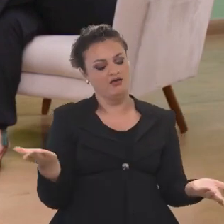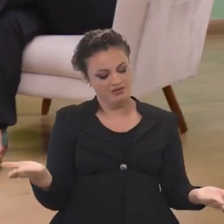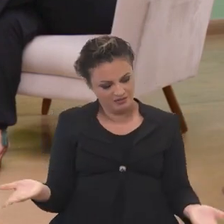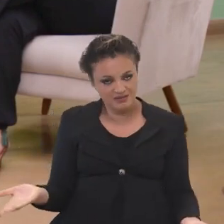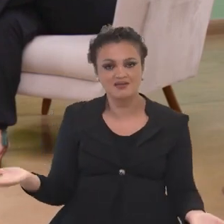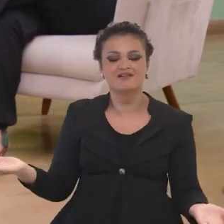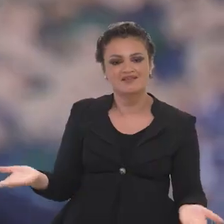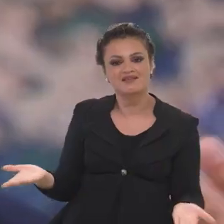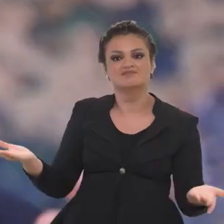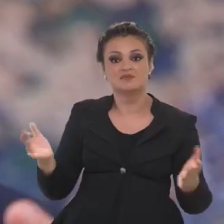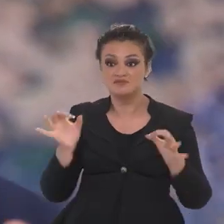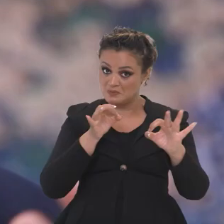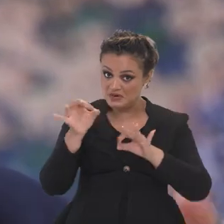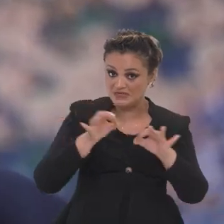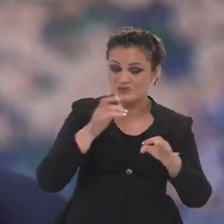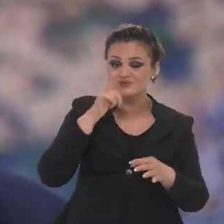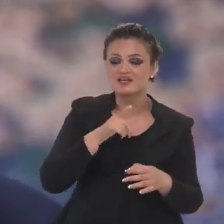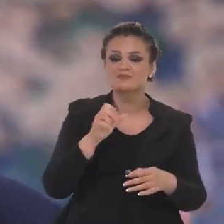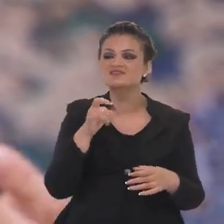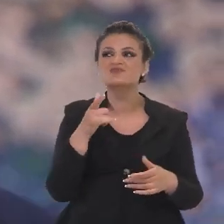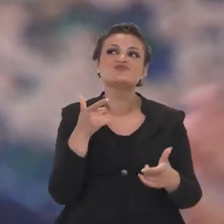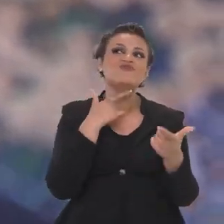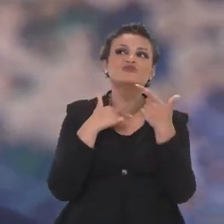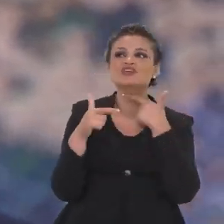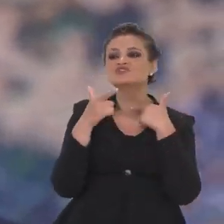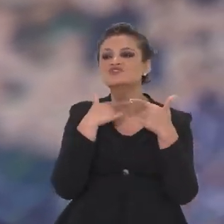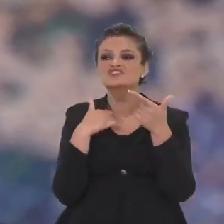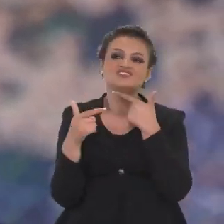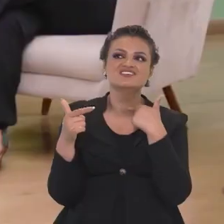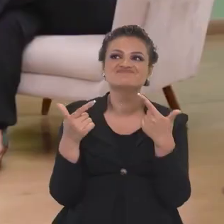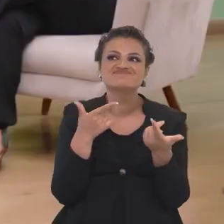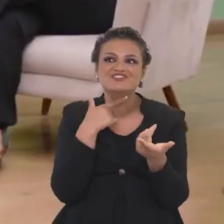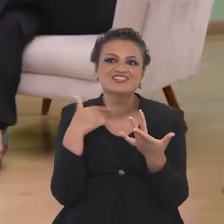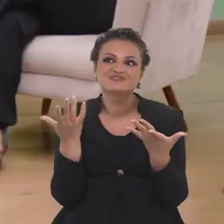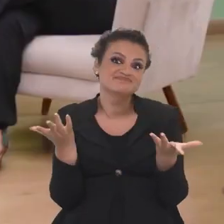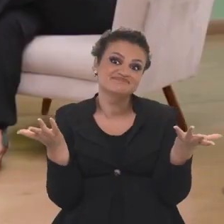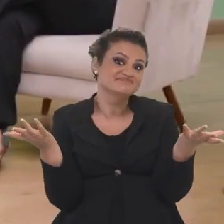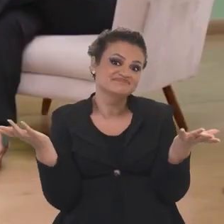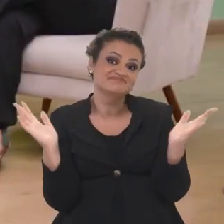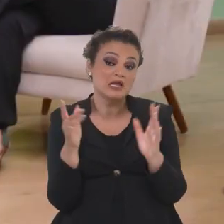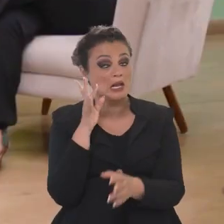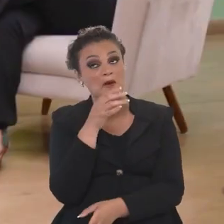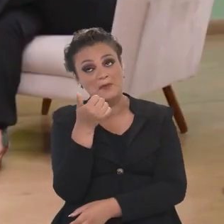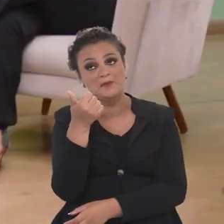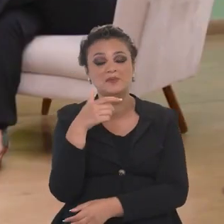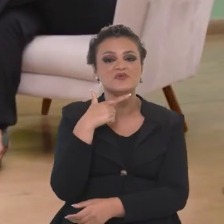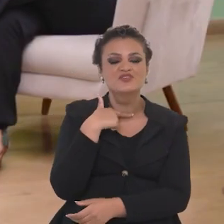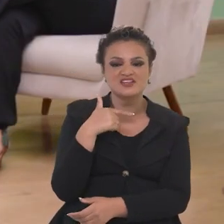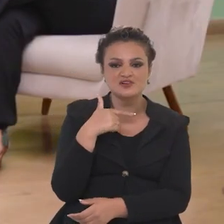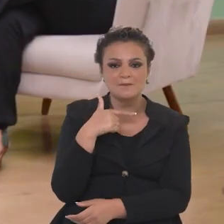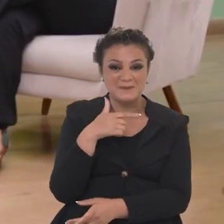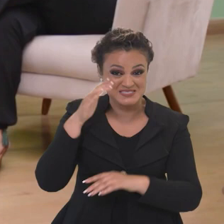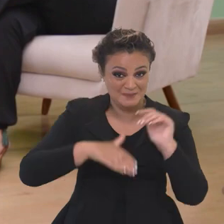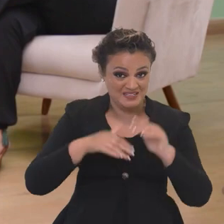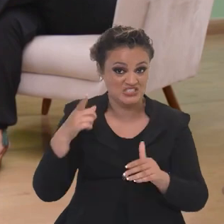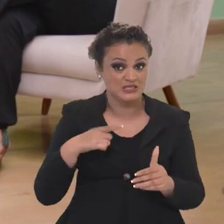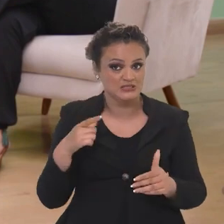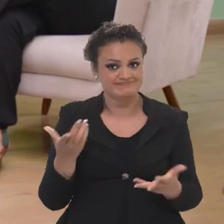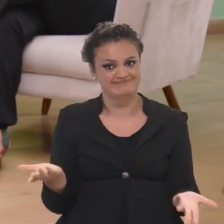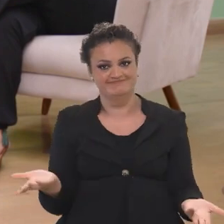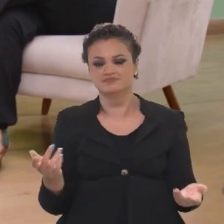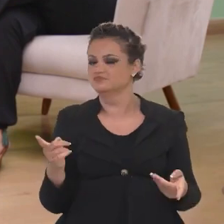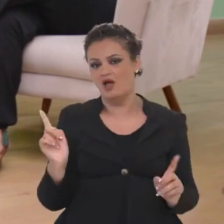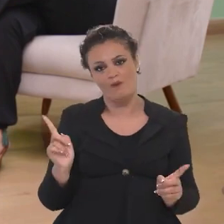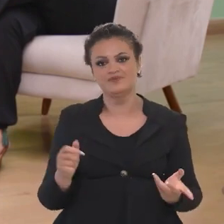públicas. Exatamente. Até para você poder planejar. Porque senão é desejo. E o desejo, ele é legal, mas ele não pode